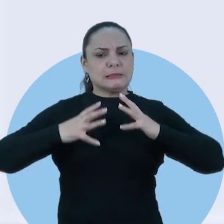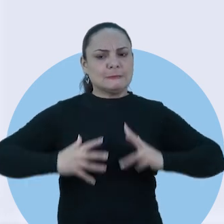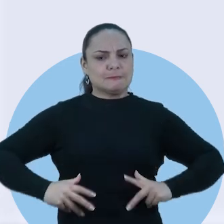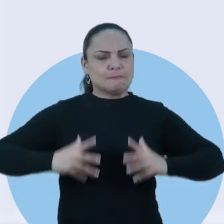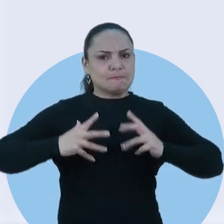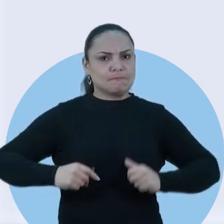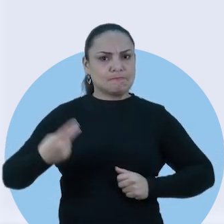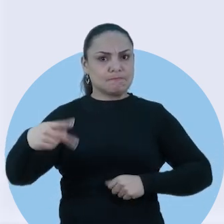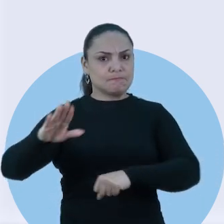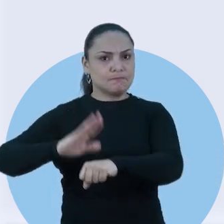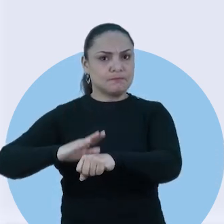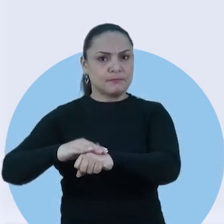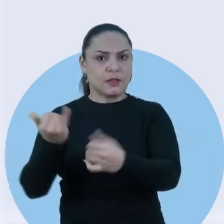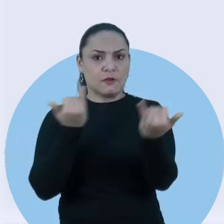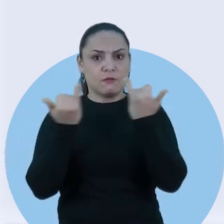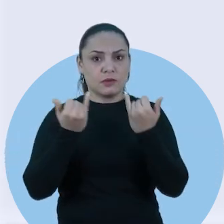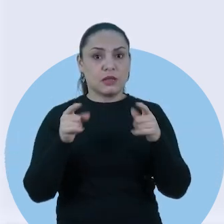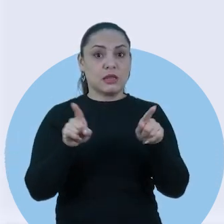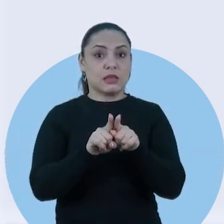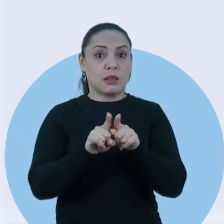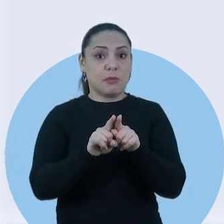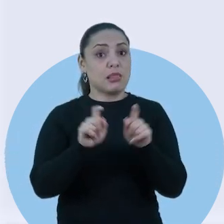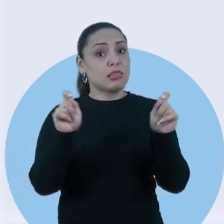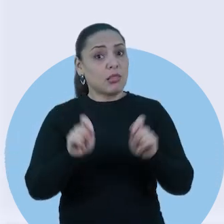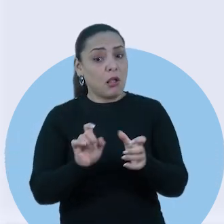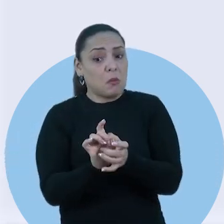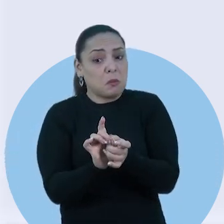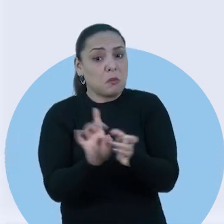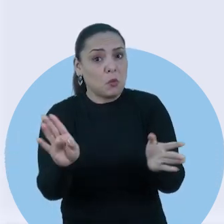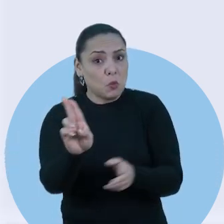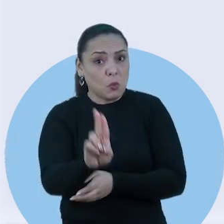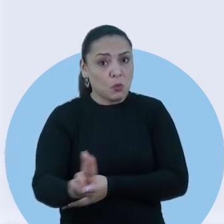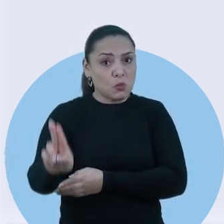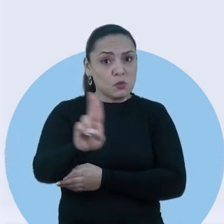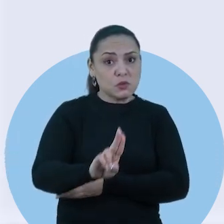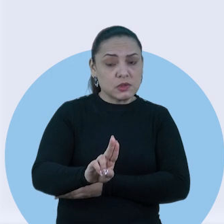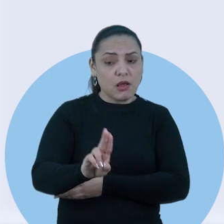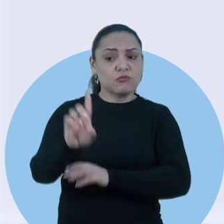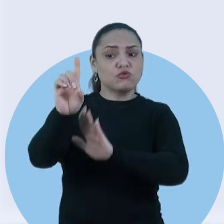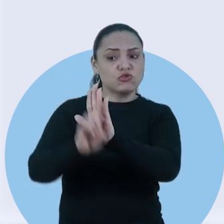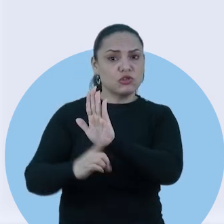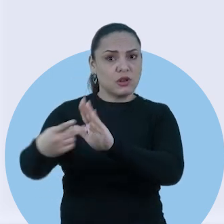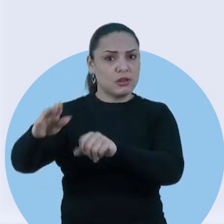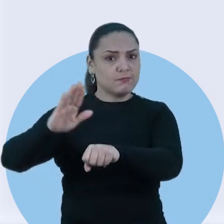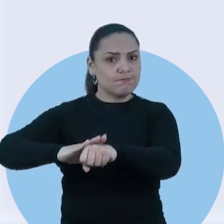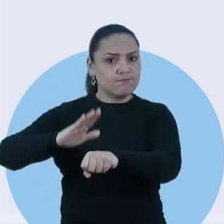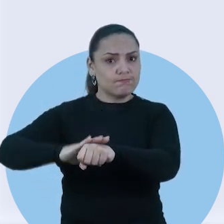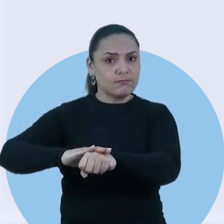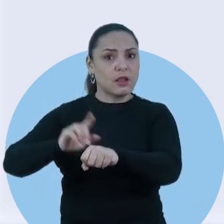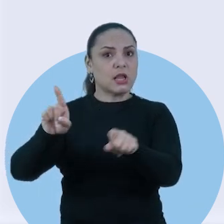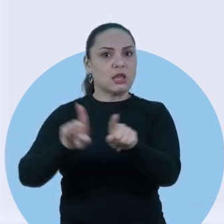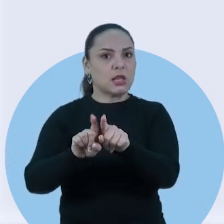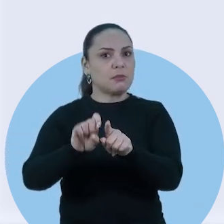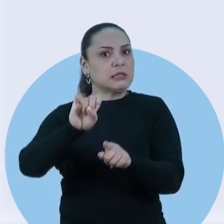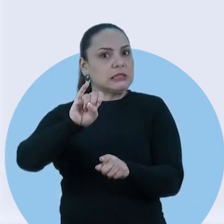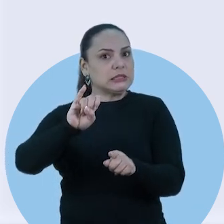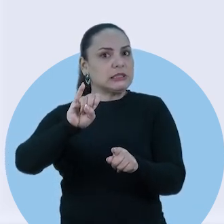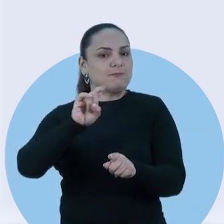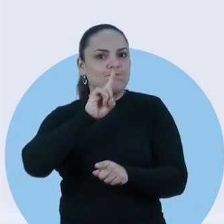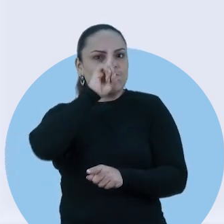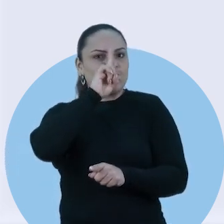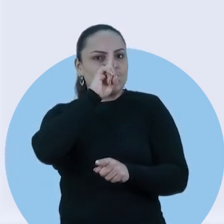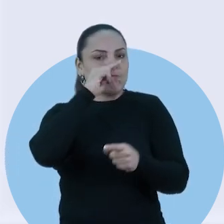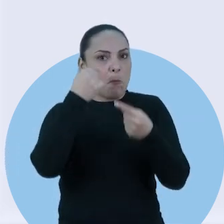tratamento dos dados pessoais, as hipóteses que autorizam o tratamento dos dados, quais são os direitos dos titulares e as sanções que as